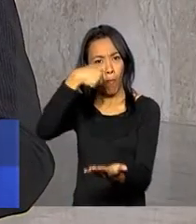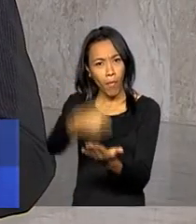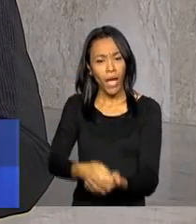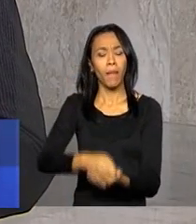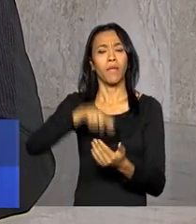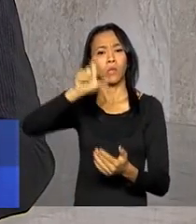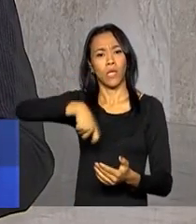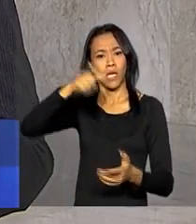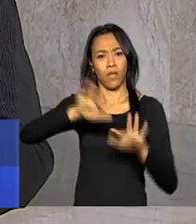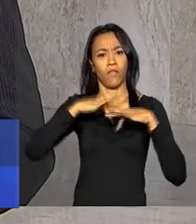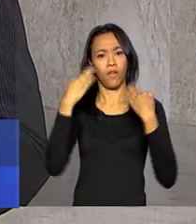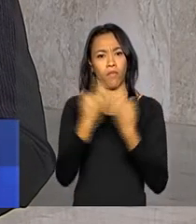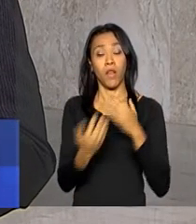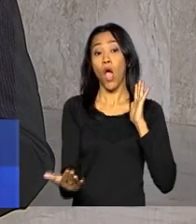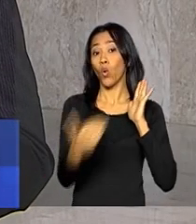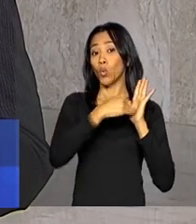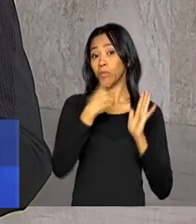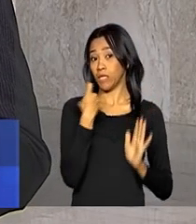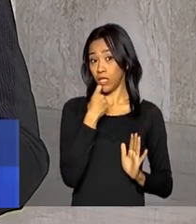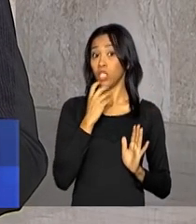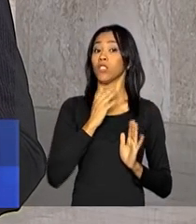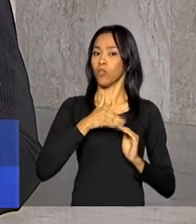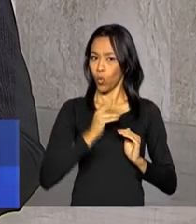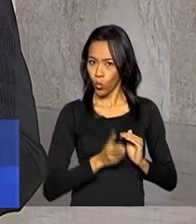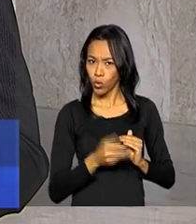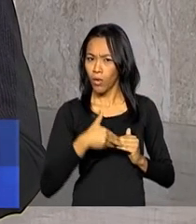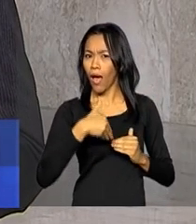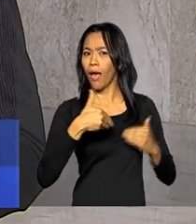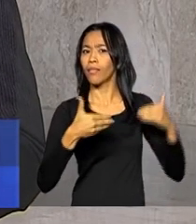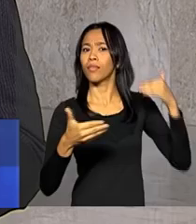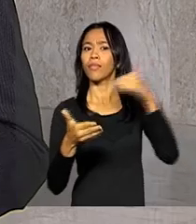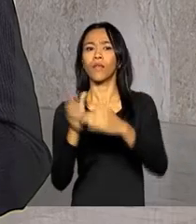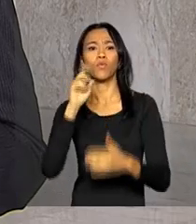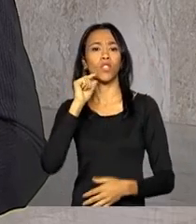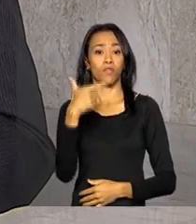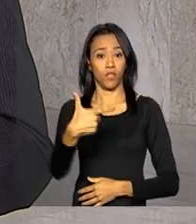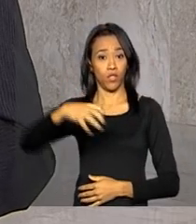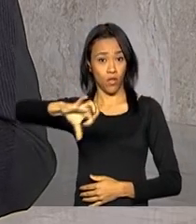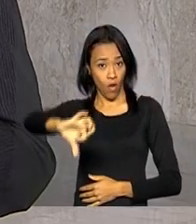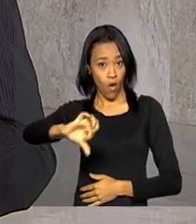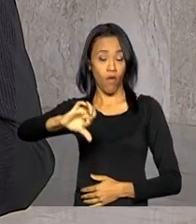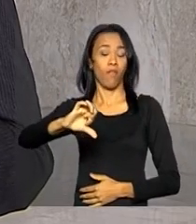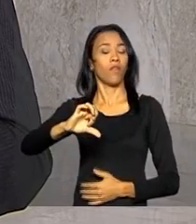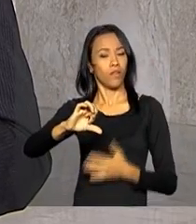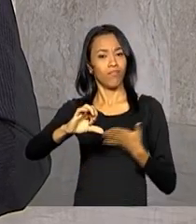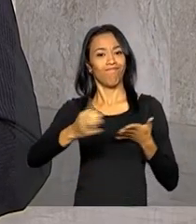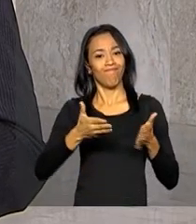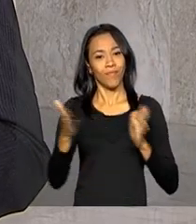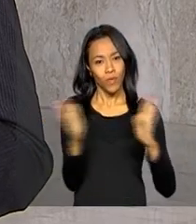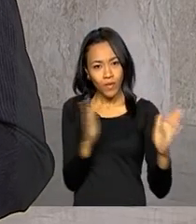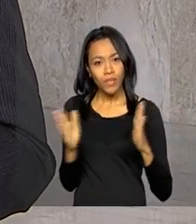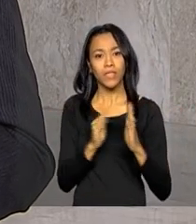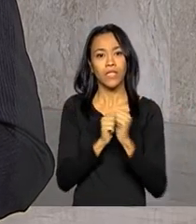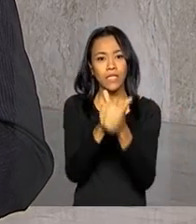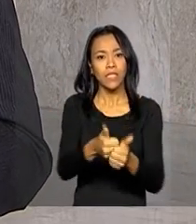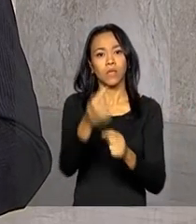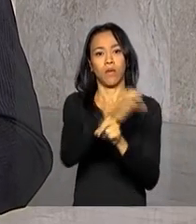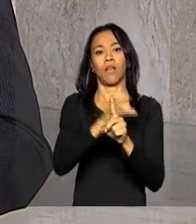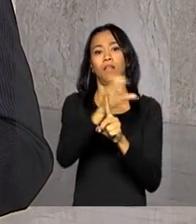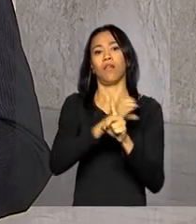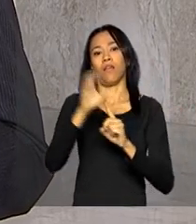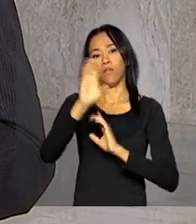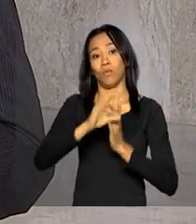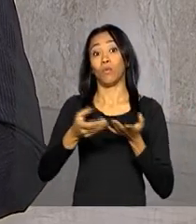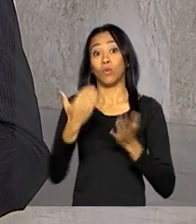dos benefícios começou na última sexta-feira e segue até o próximo dia 29, de acordo com o calendário do programa. Os